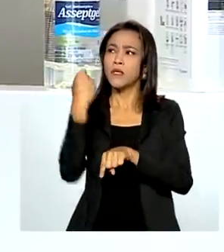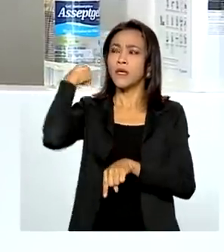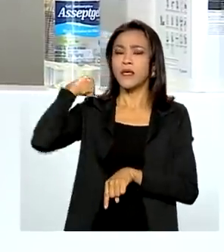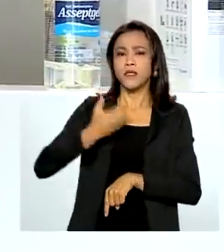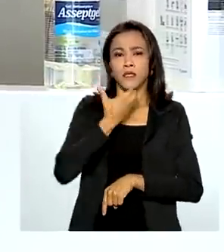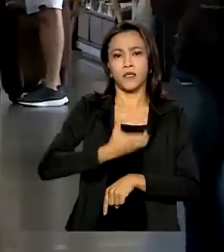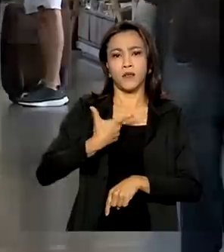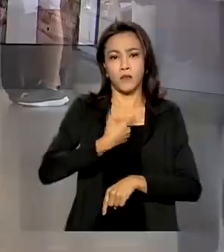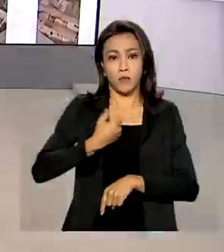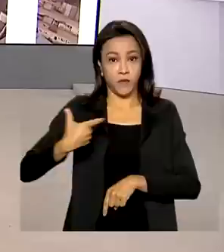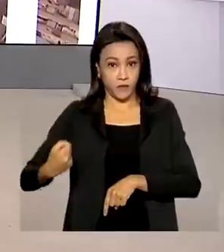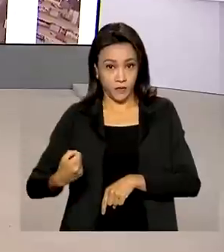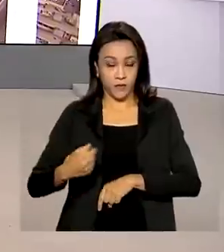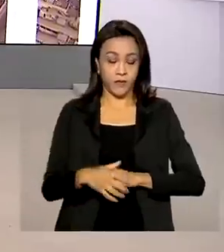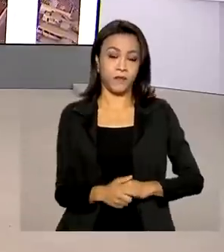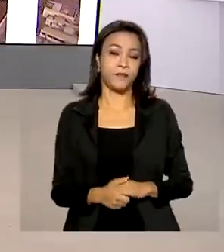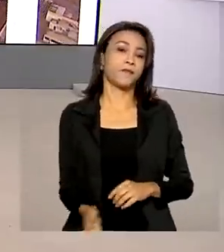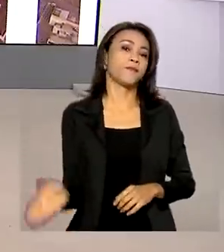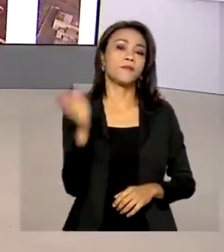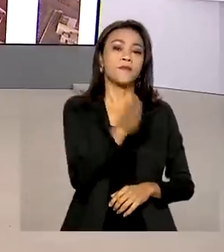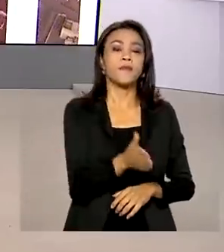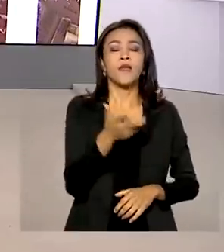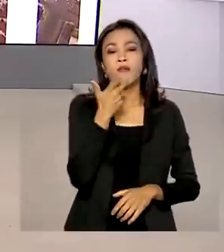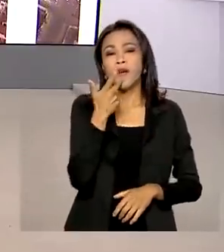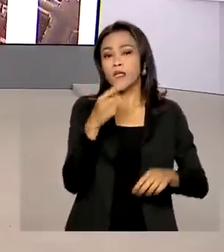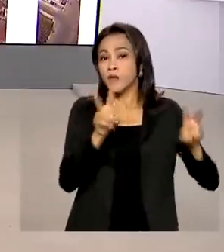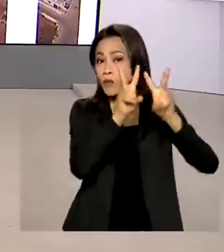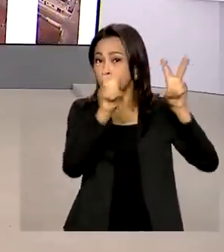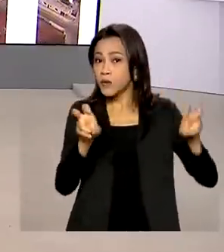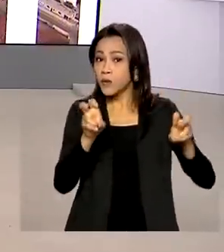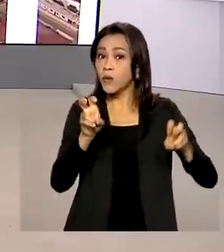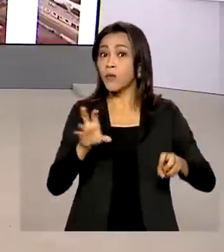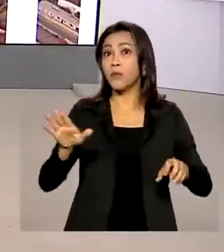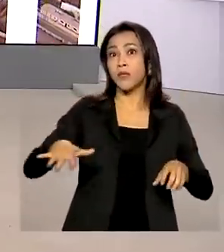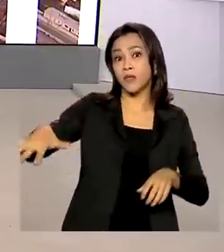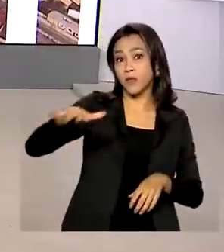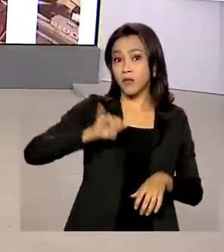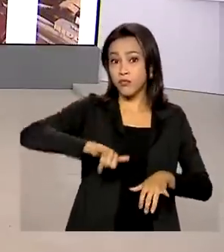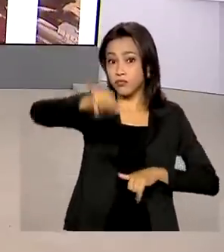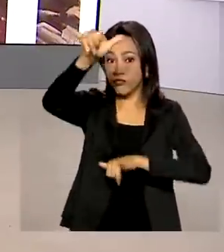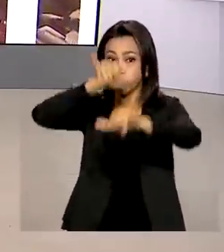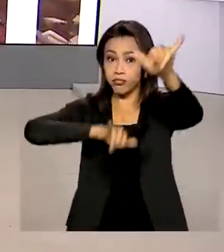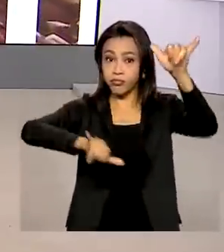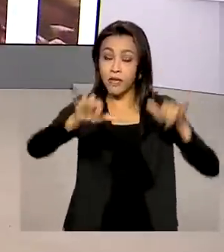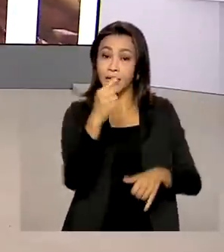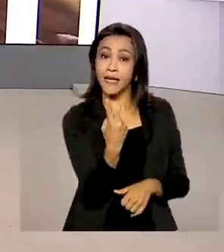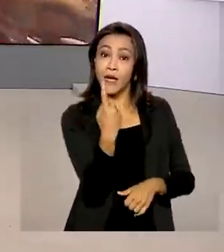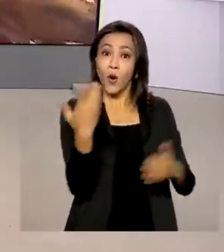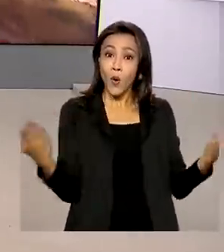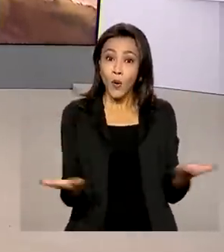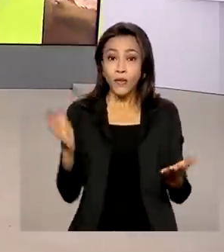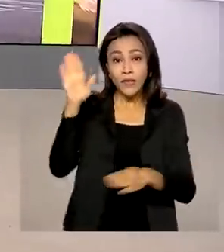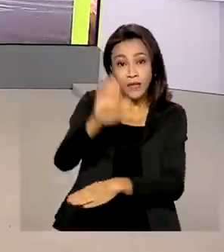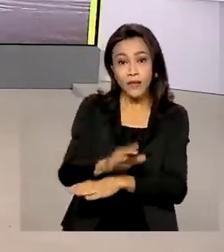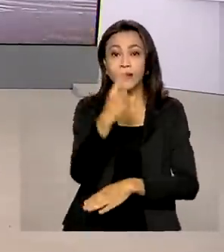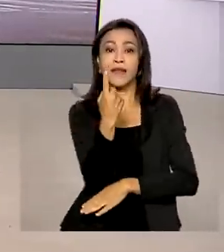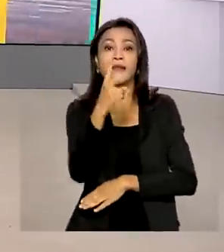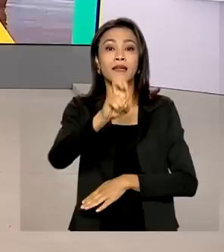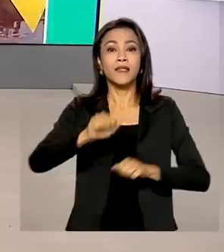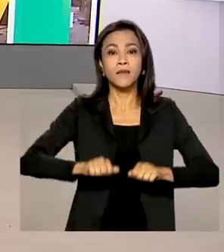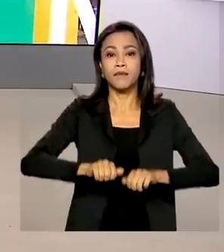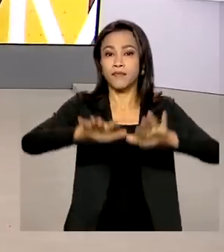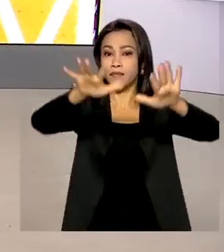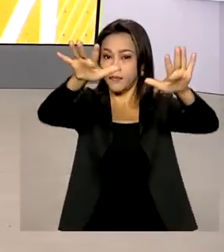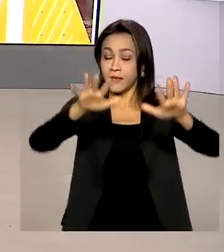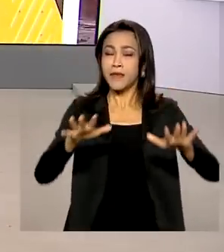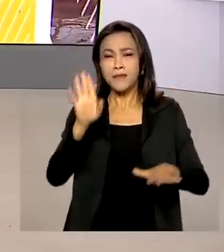2020. E ainda falando sobre o setor aéreo, hoje à tarde, 15 aeroportos vão a leilão, entre eles o terminal